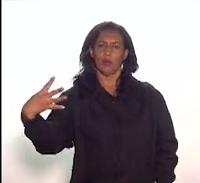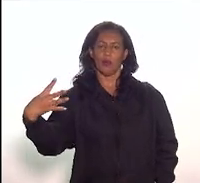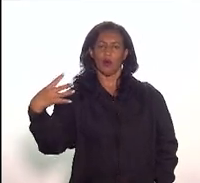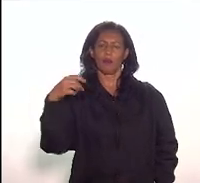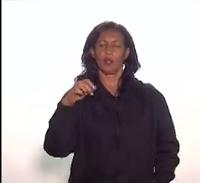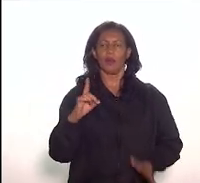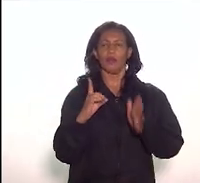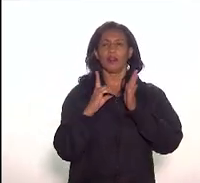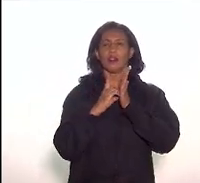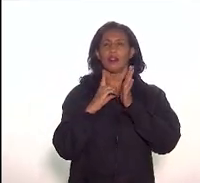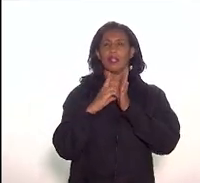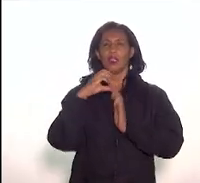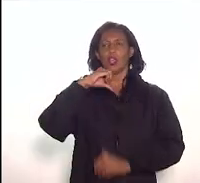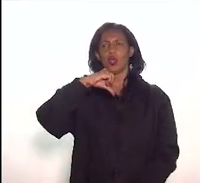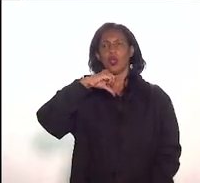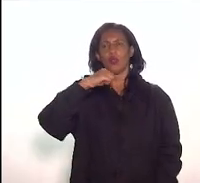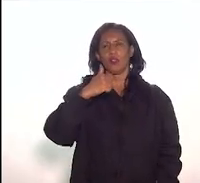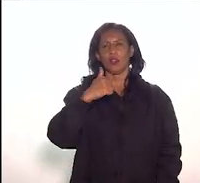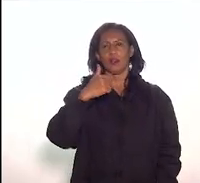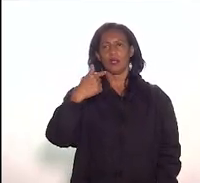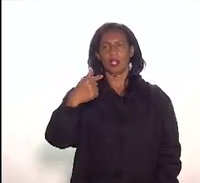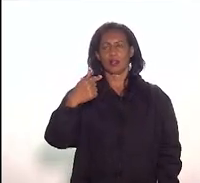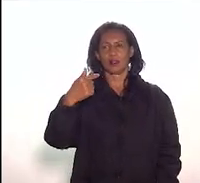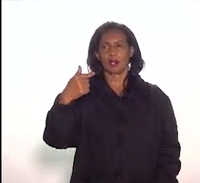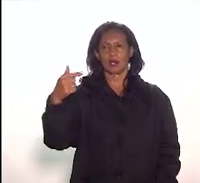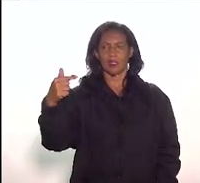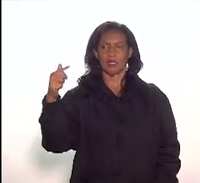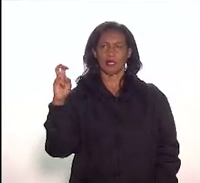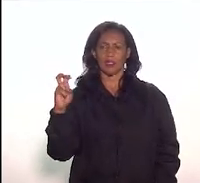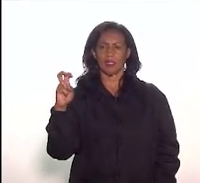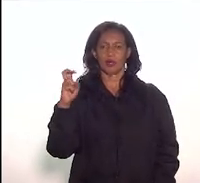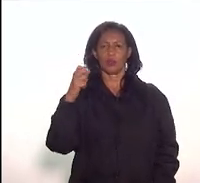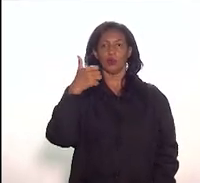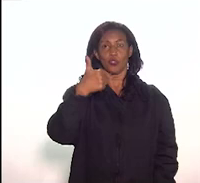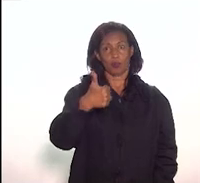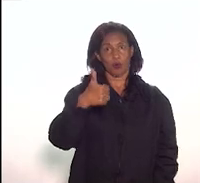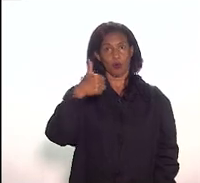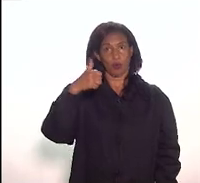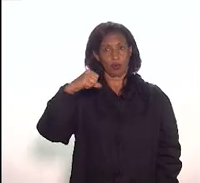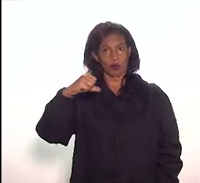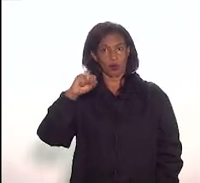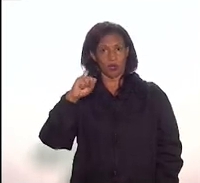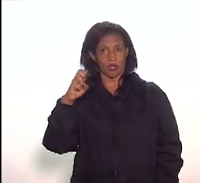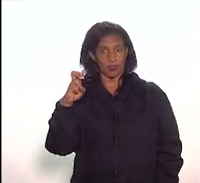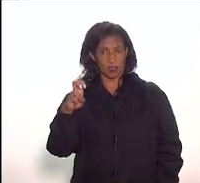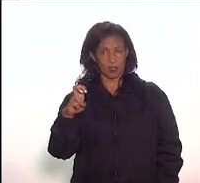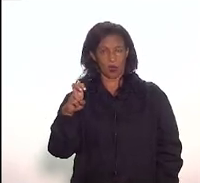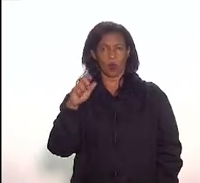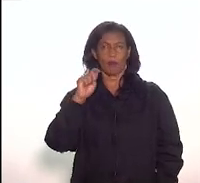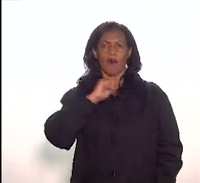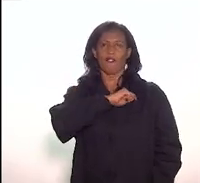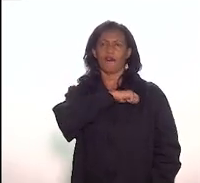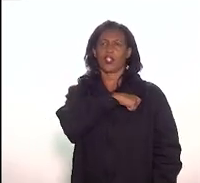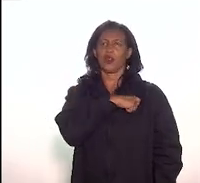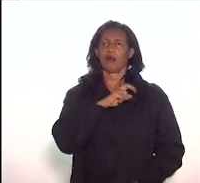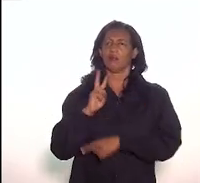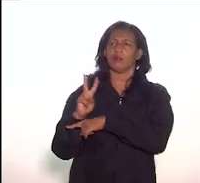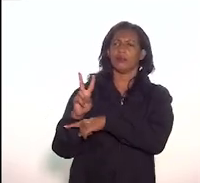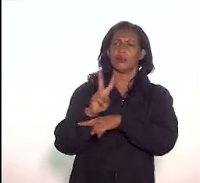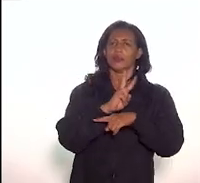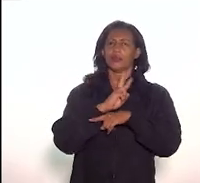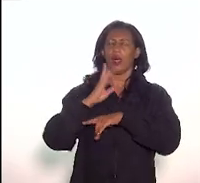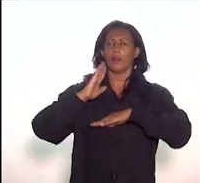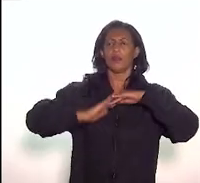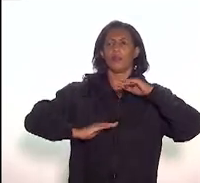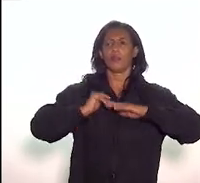pelo Decreto 91.775 de 1985 para organizar e fiscalizar o exercício da profissão